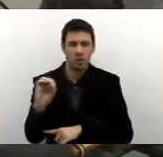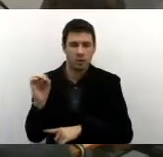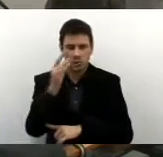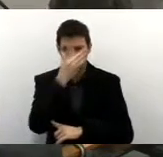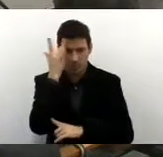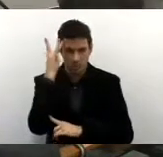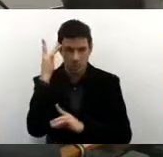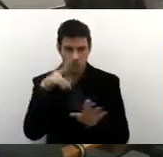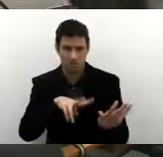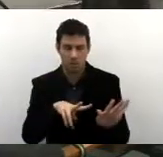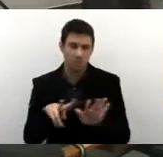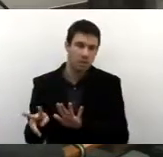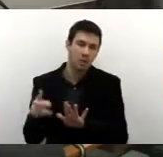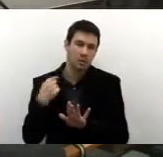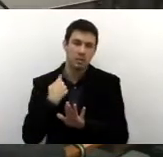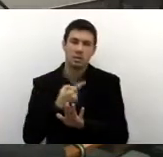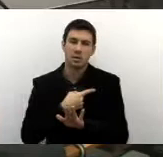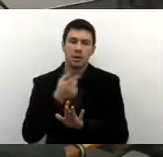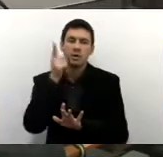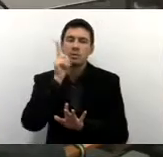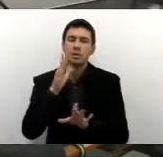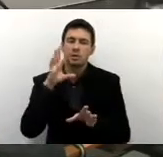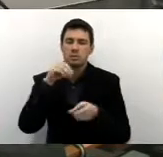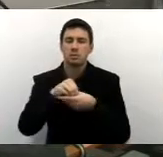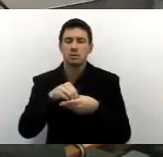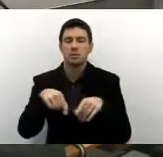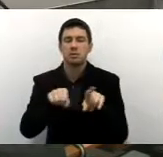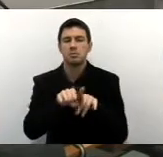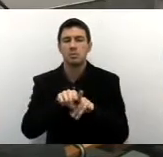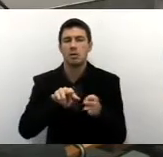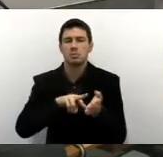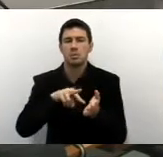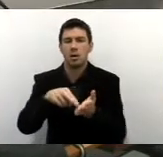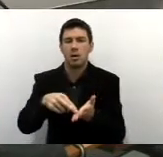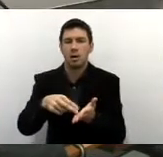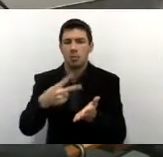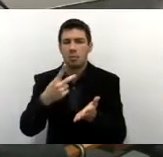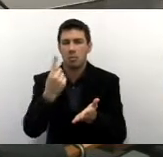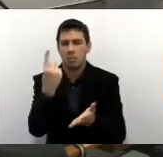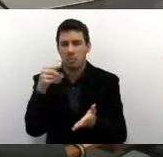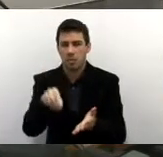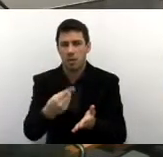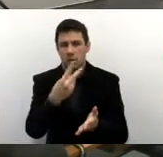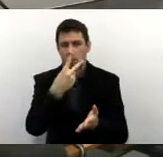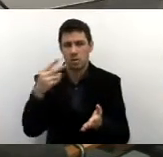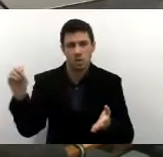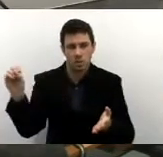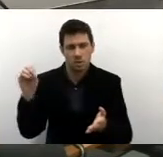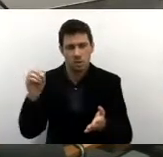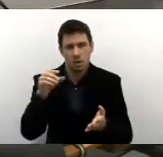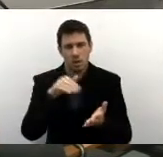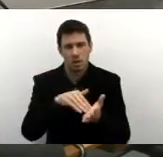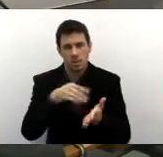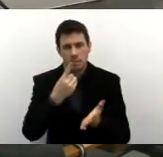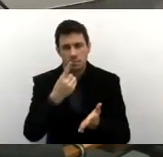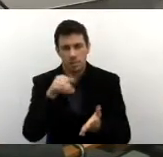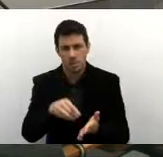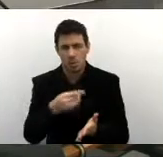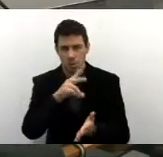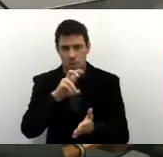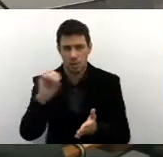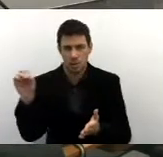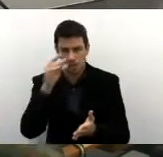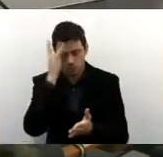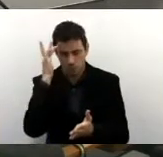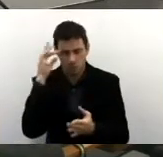semana, nós conseguimos colocar esse salto para 1.200, 1.500 pessoas por semana para ser atendido.